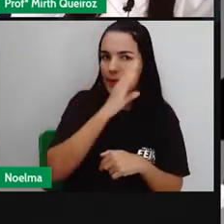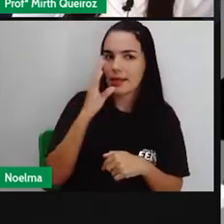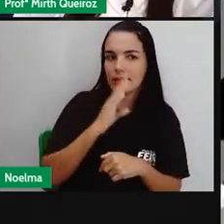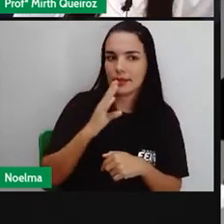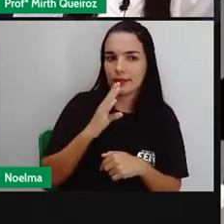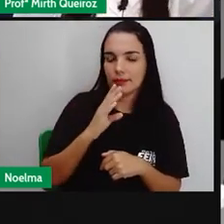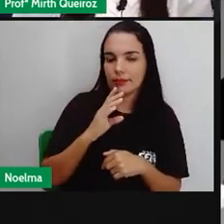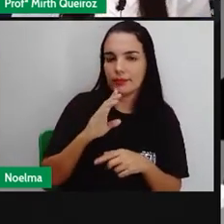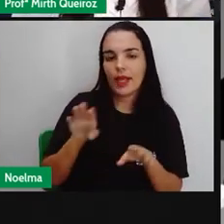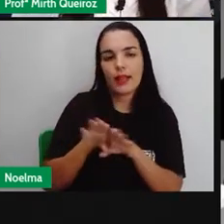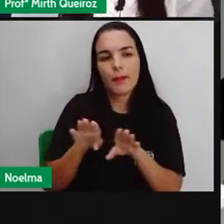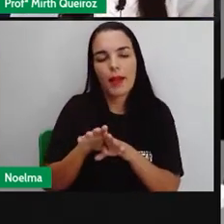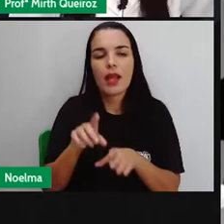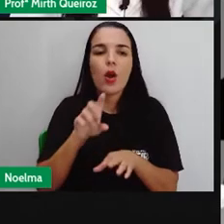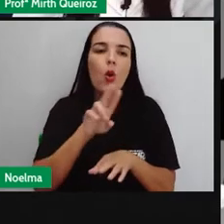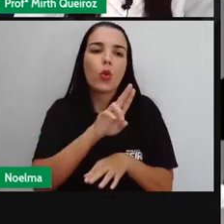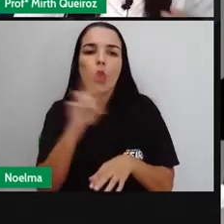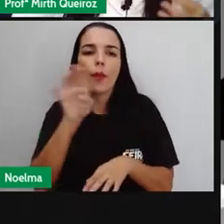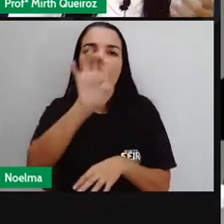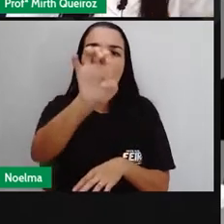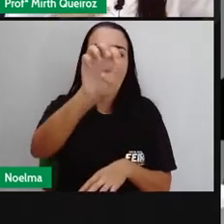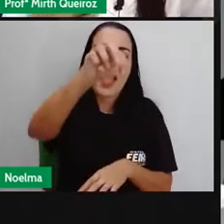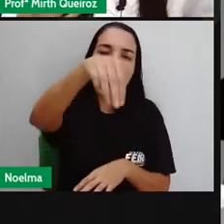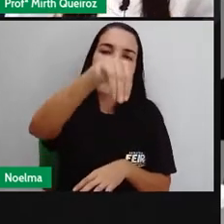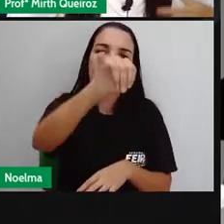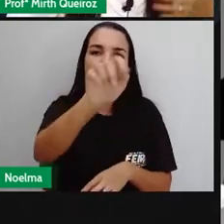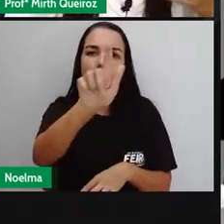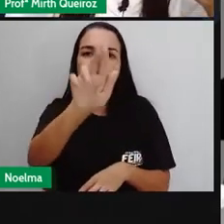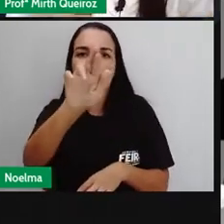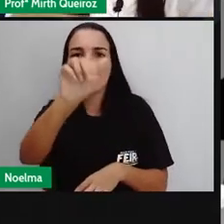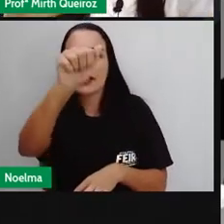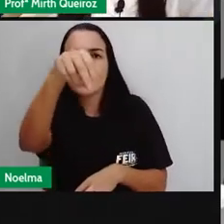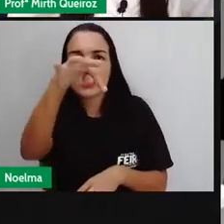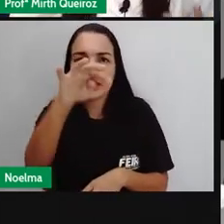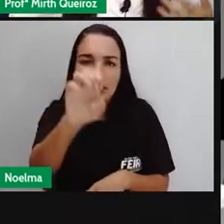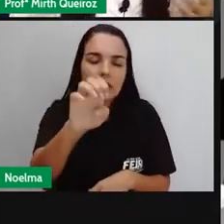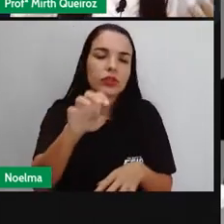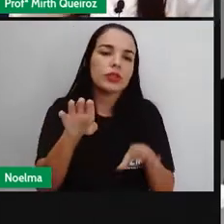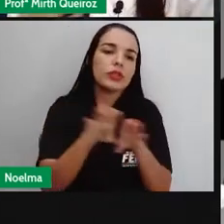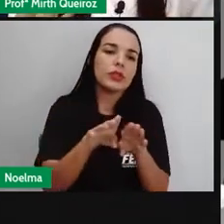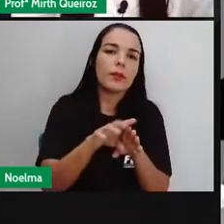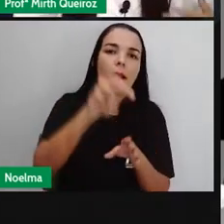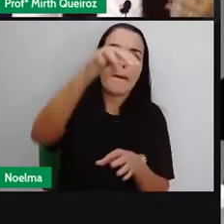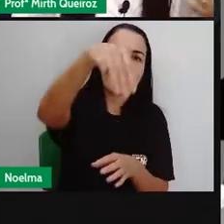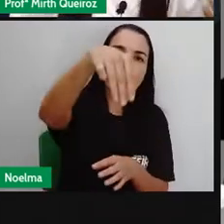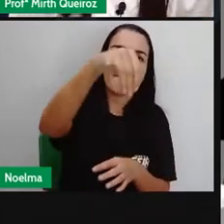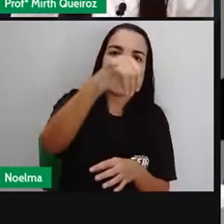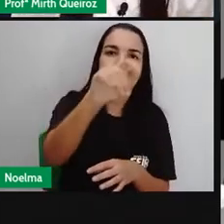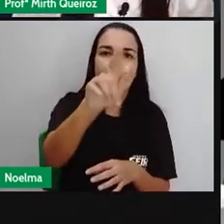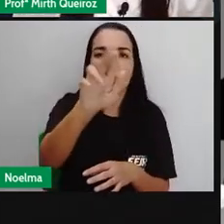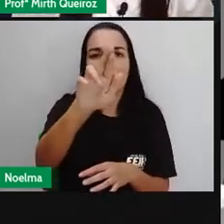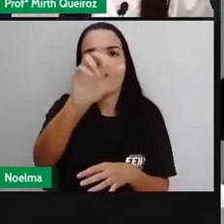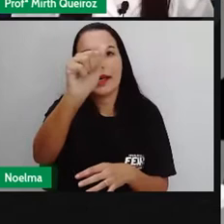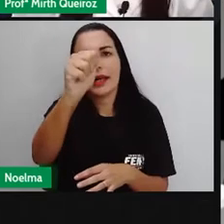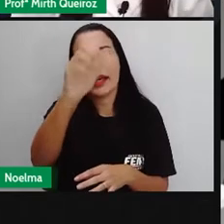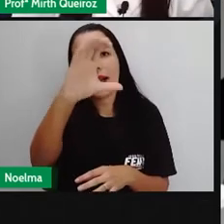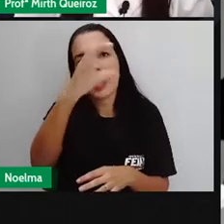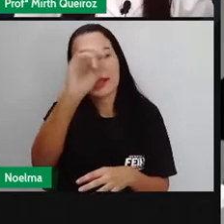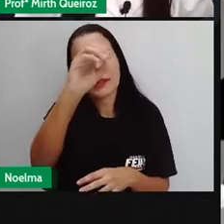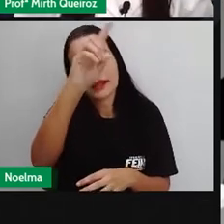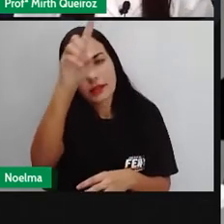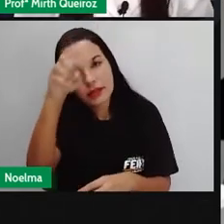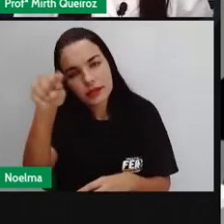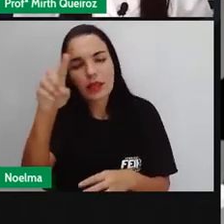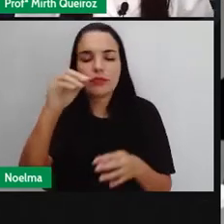outros países. Imigração é essa movimentação, é esse movimento de entrada, de saída, né? De